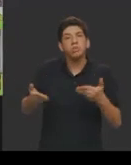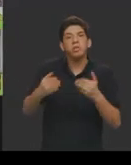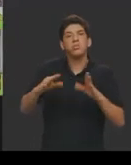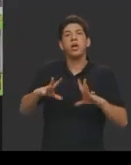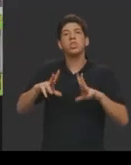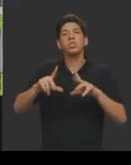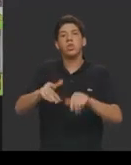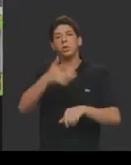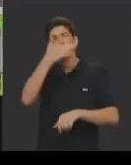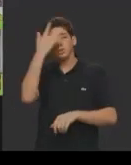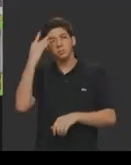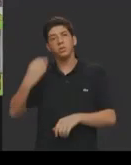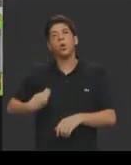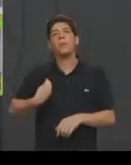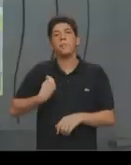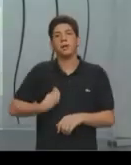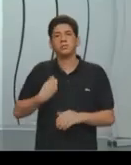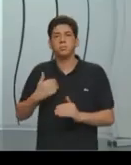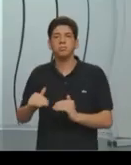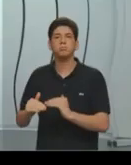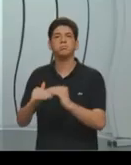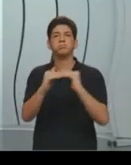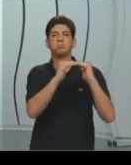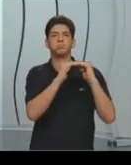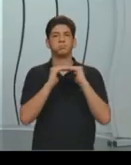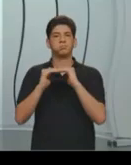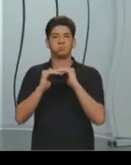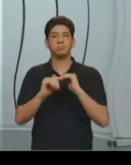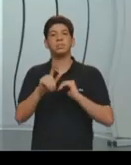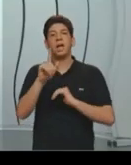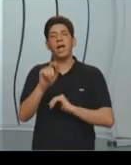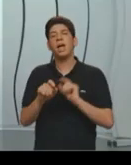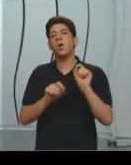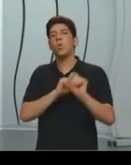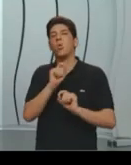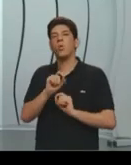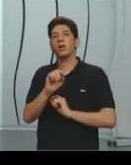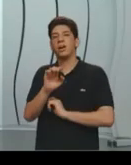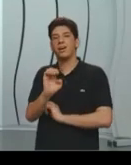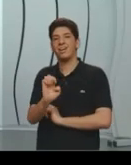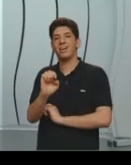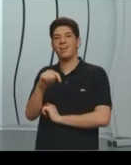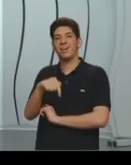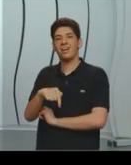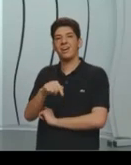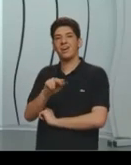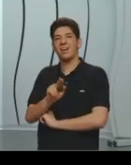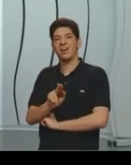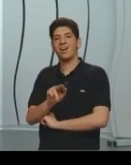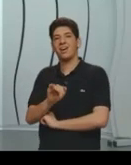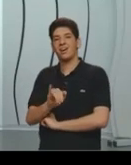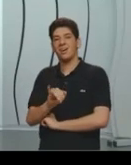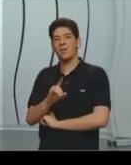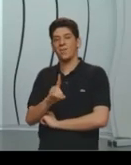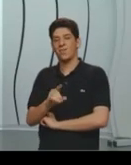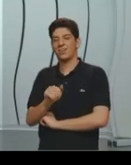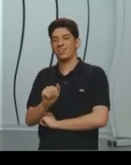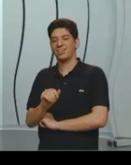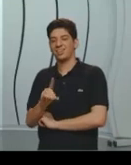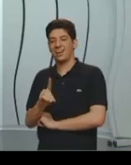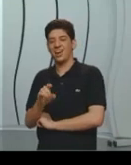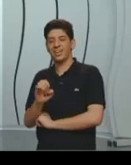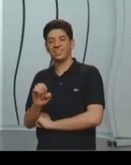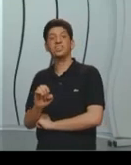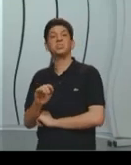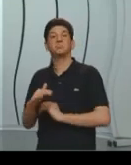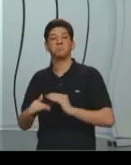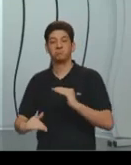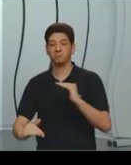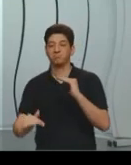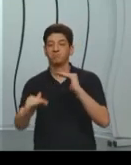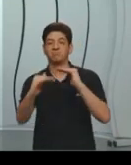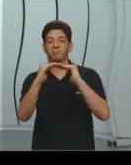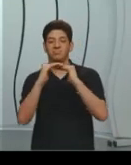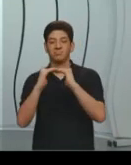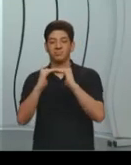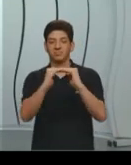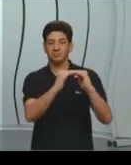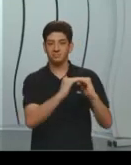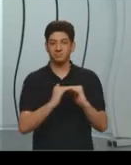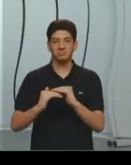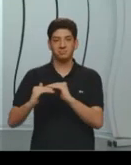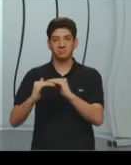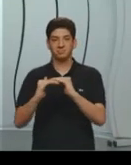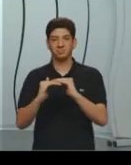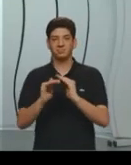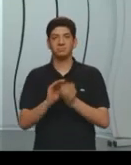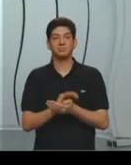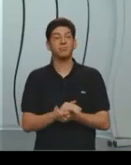equidade. E a gente vai ver daqui a pouquinho os dados, né? Que a gente vai estar falando aqui de coisas teóricas, mas eu quero apresentar essa